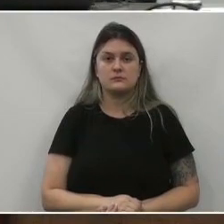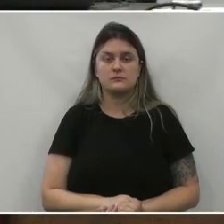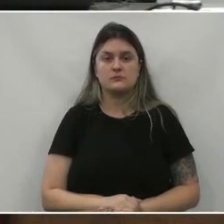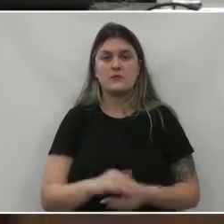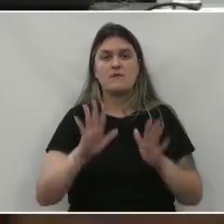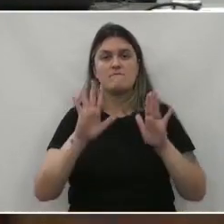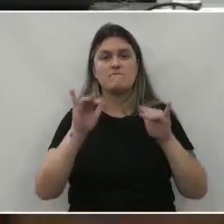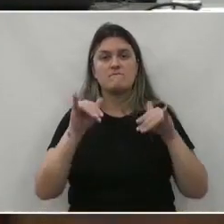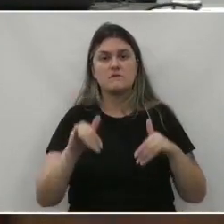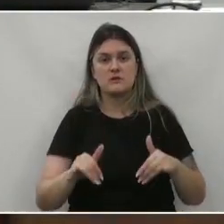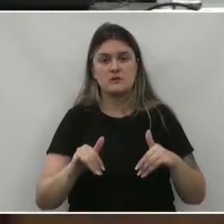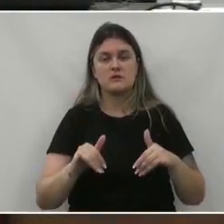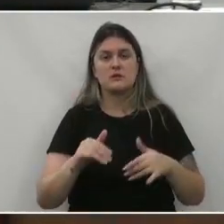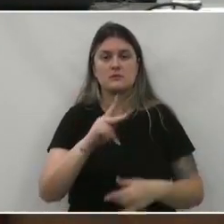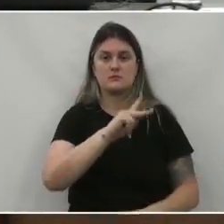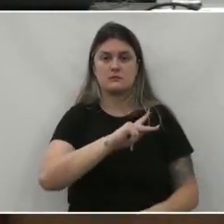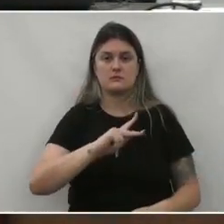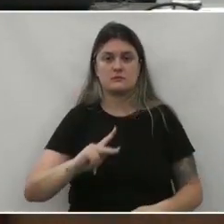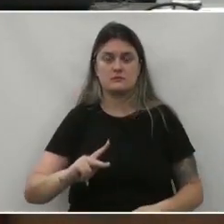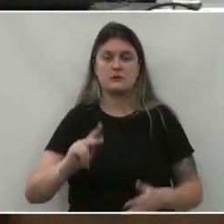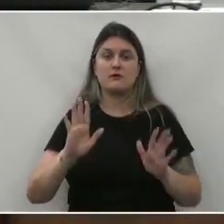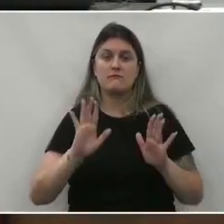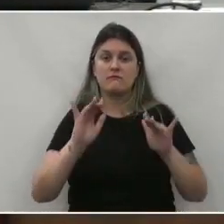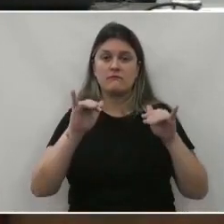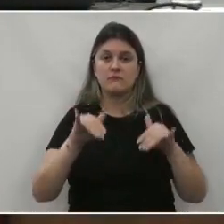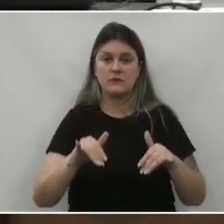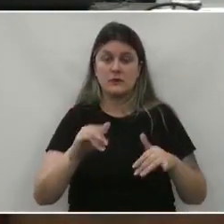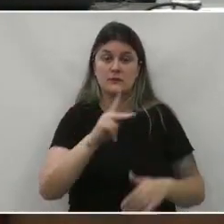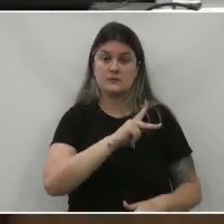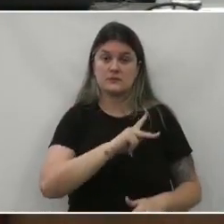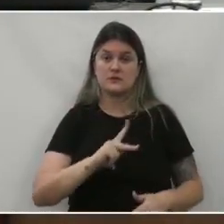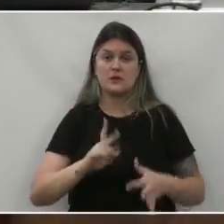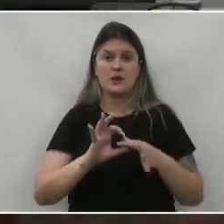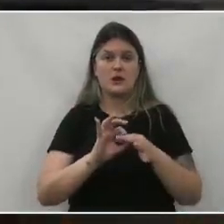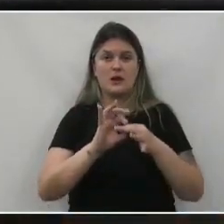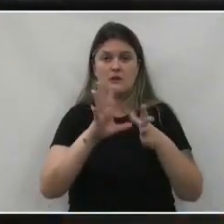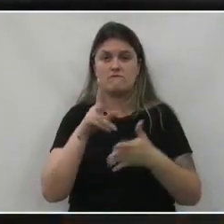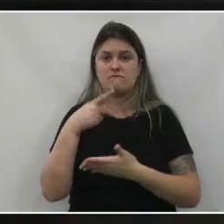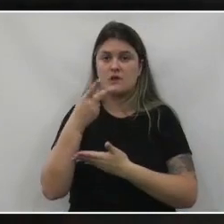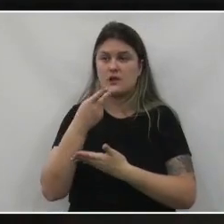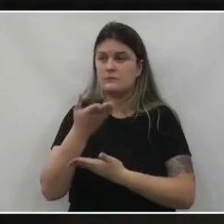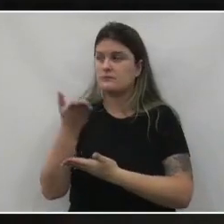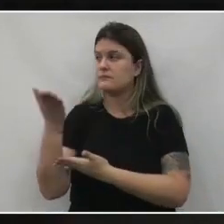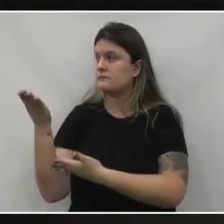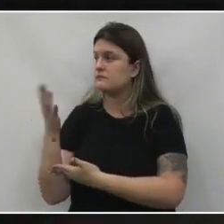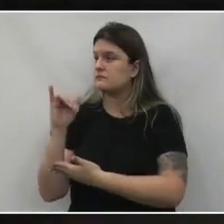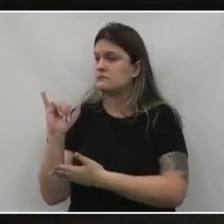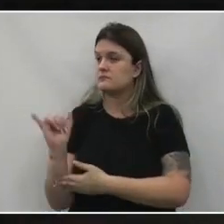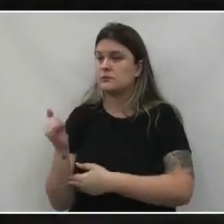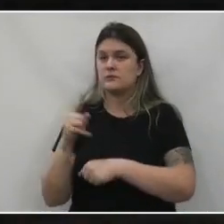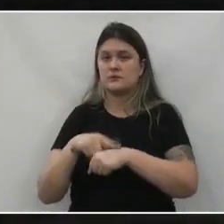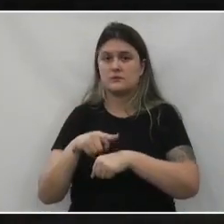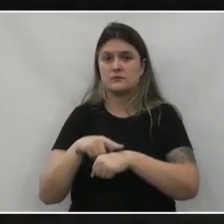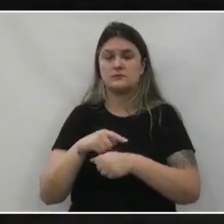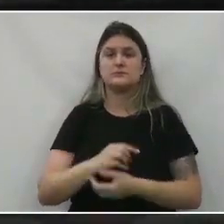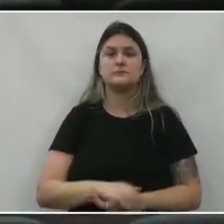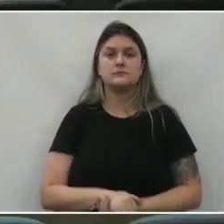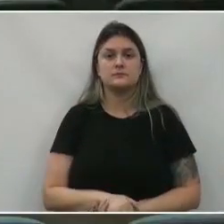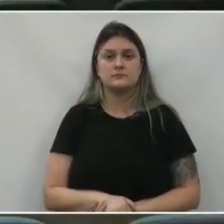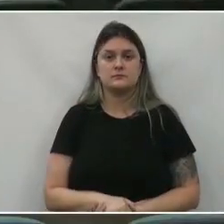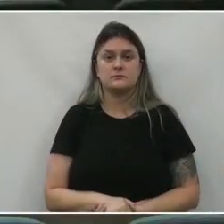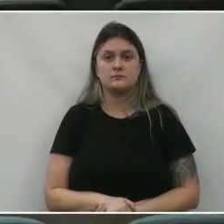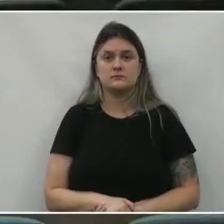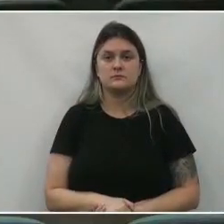fim da ordem do dia senhor presidente fim da ordem do dia essa presidência deixe a livre a palavra os senhores vereadores que desejarem fazer o uso